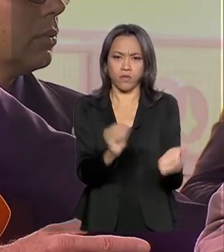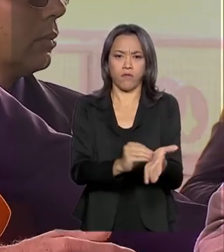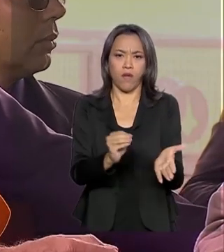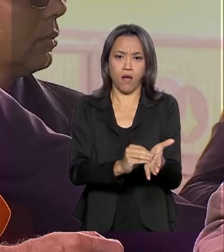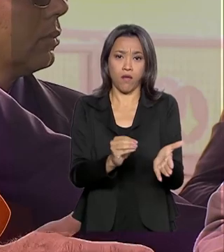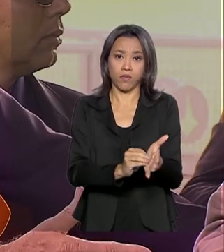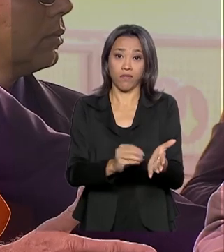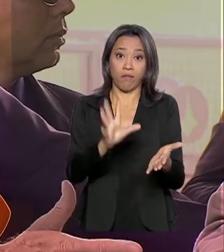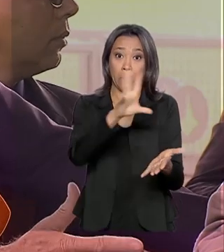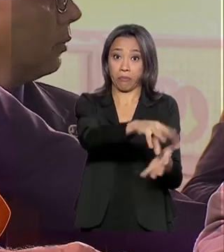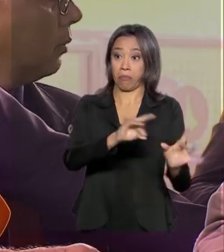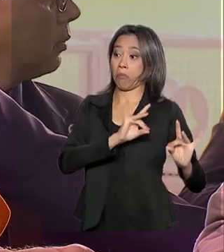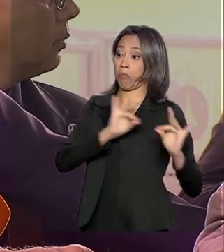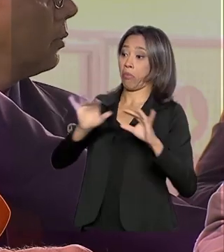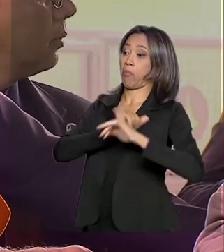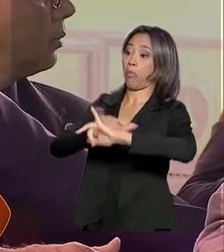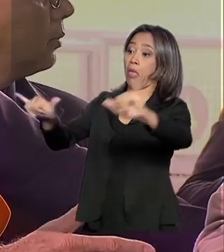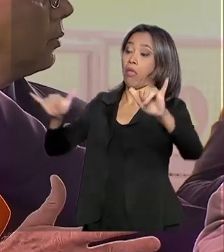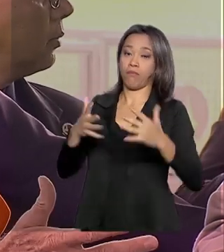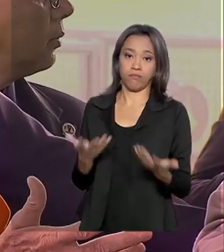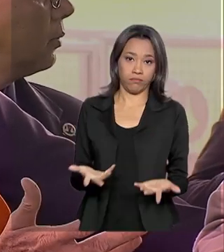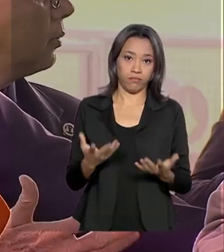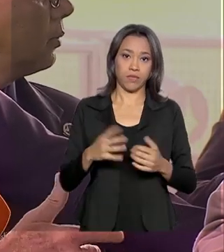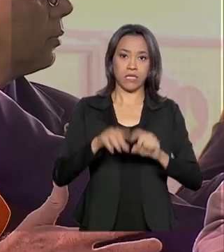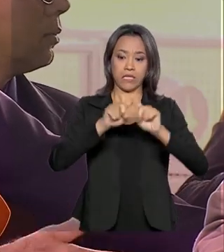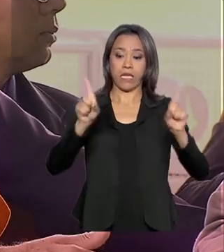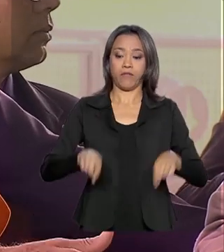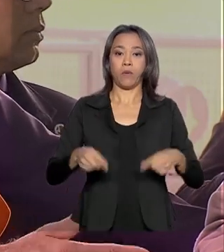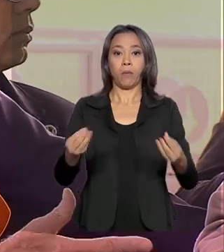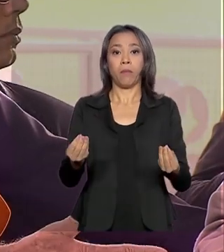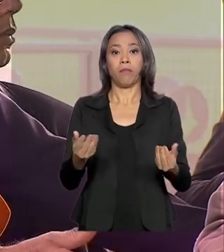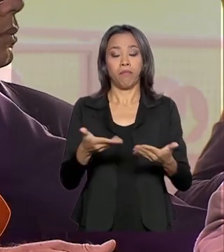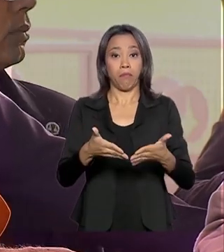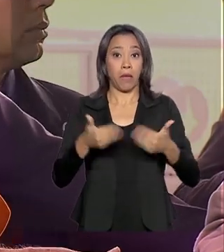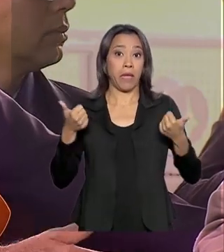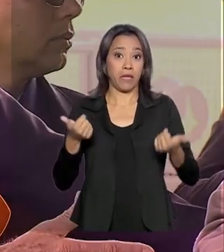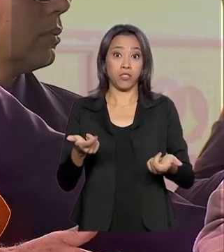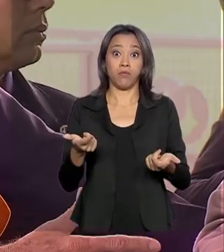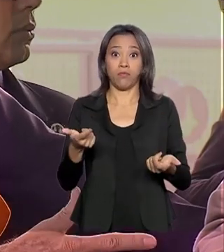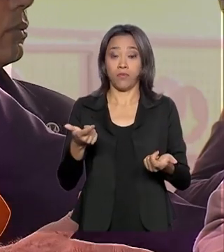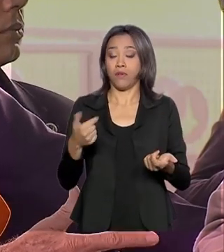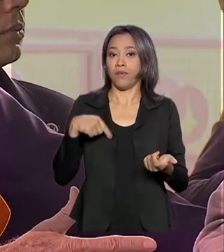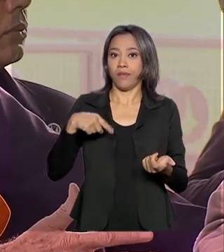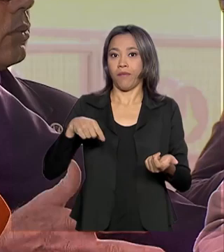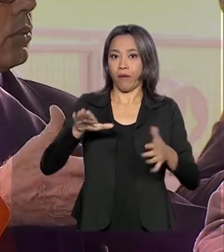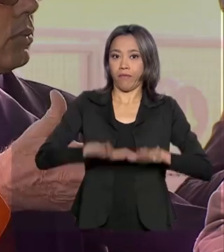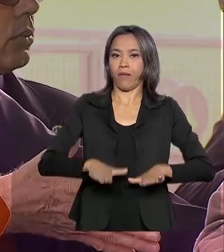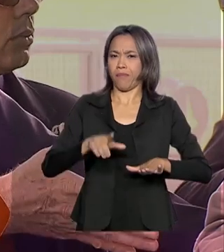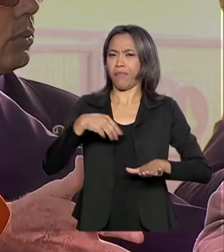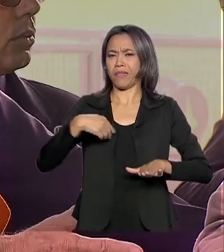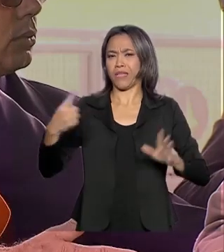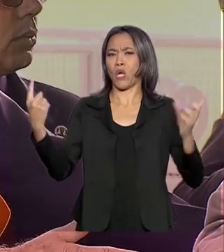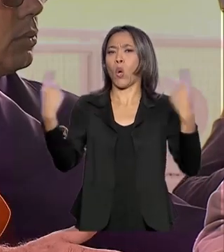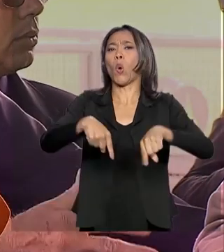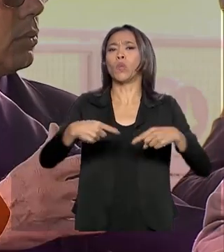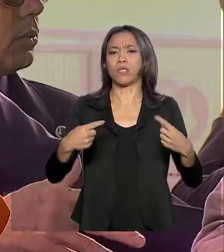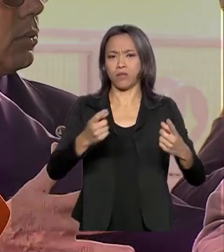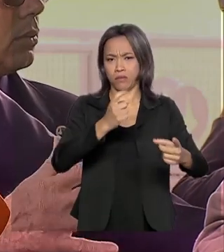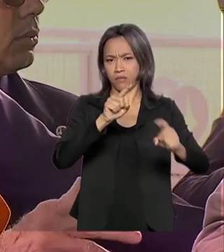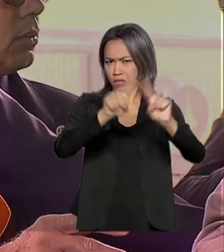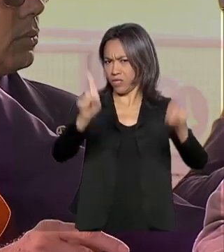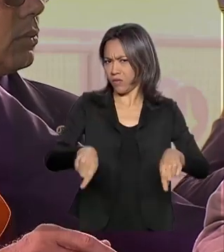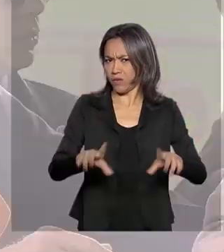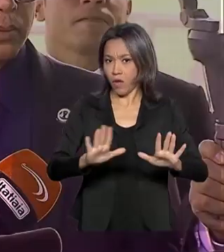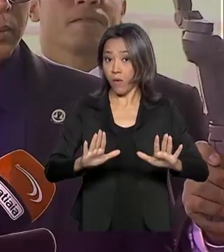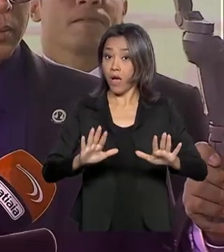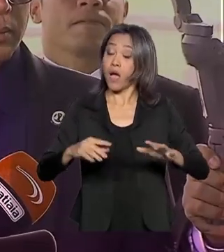Não seja manchete, servidor pede estabilidade, para jogar todos os 12 milhões de servidores contra mim. Porque é o seguinte, essa questão de estabilidade é